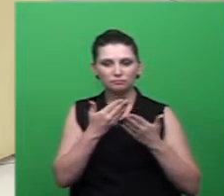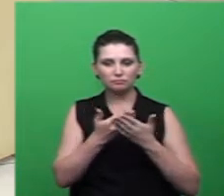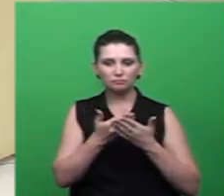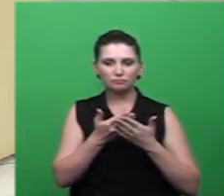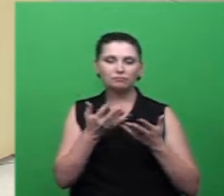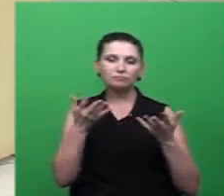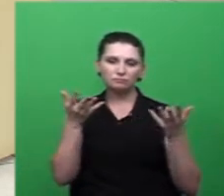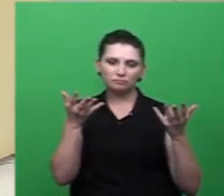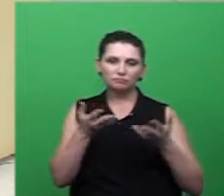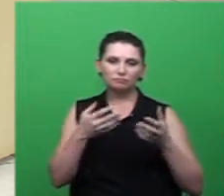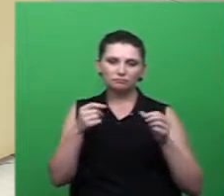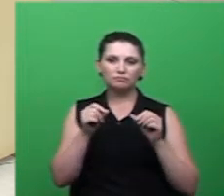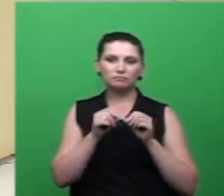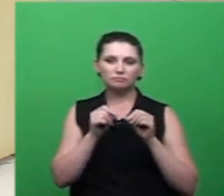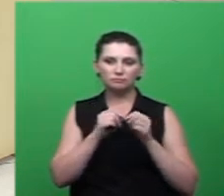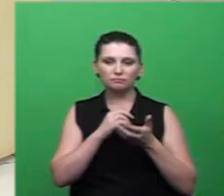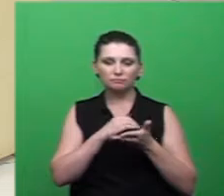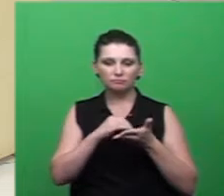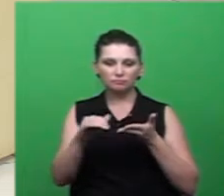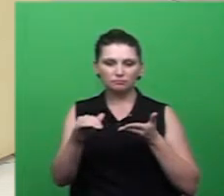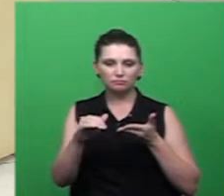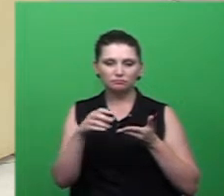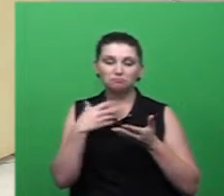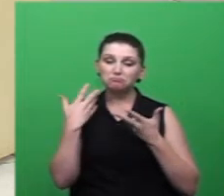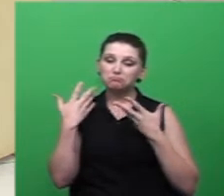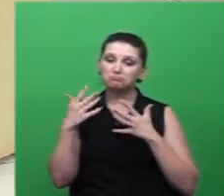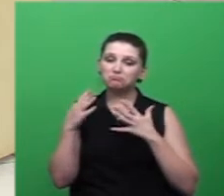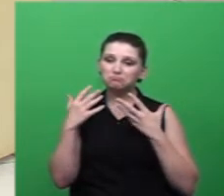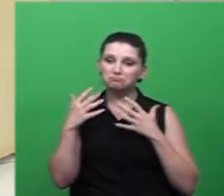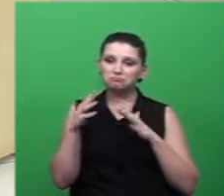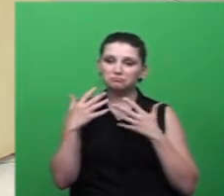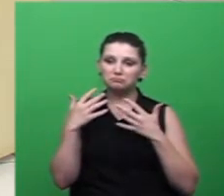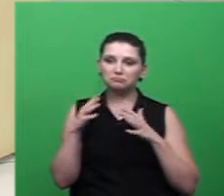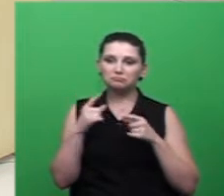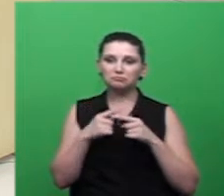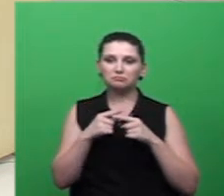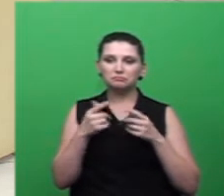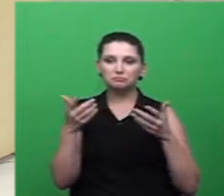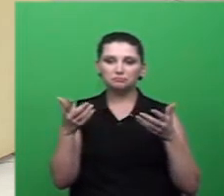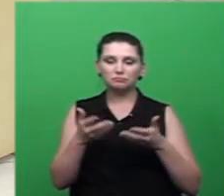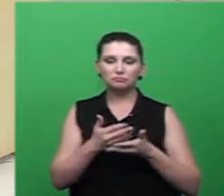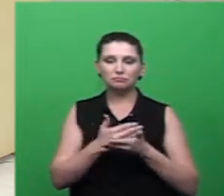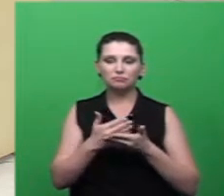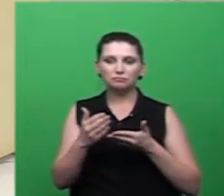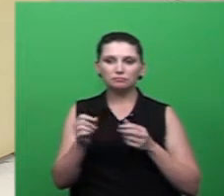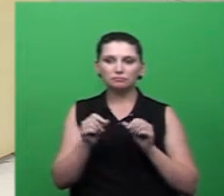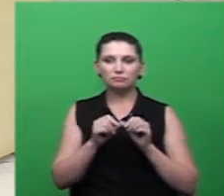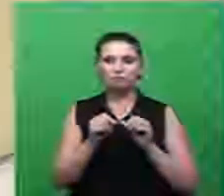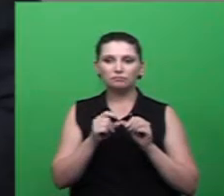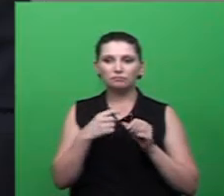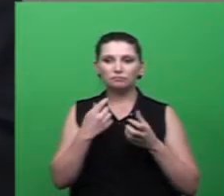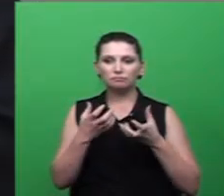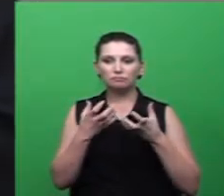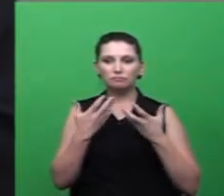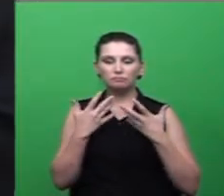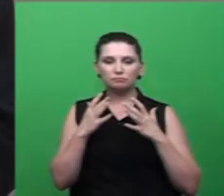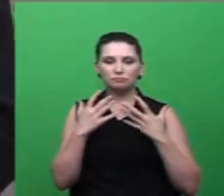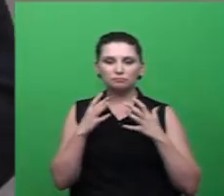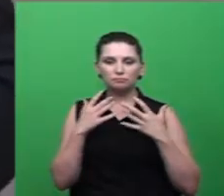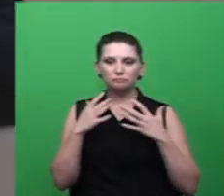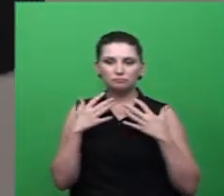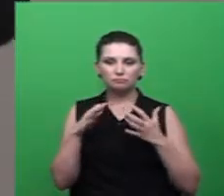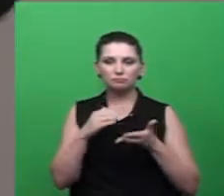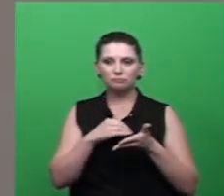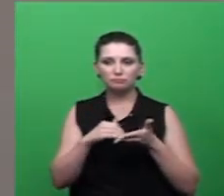trabalho nós já estamos fazendo na secretaria eu dei o parabéns para ele porque já estamos lá na frente então quero parabenizar eu o secretário pelo trabalho que ele vem